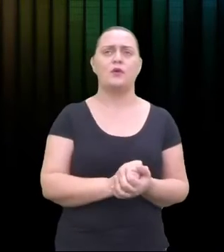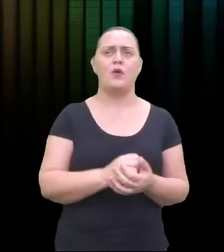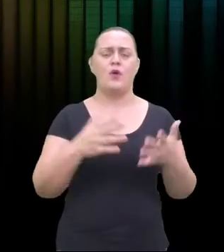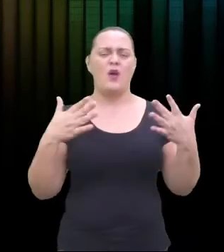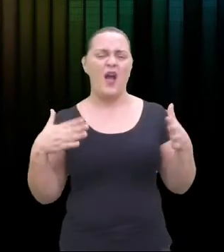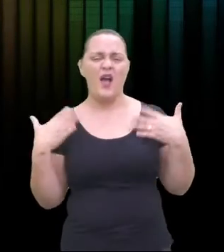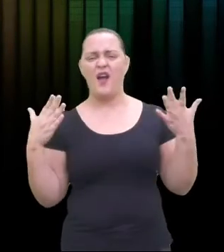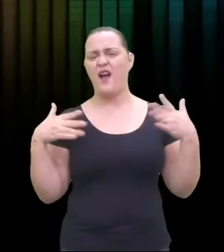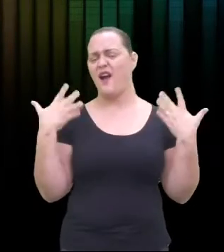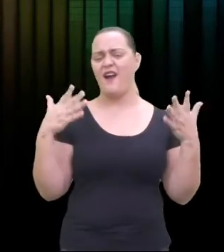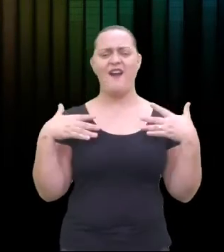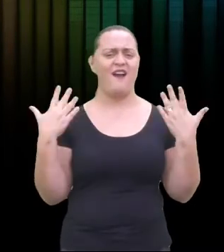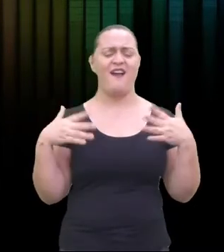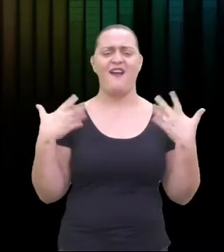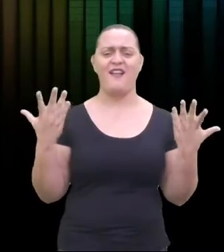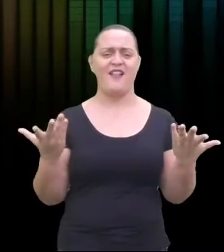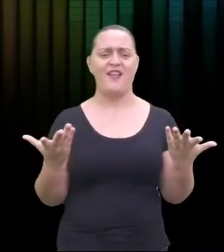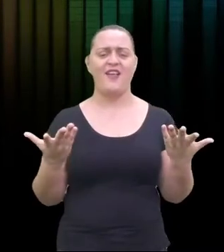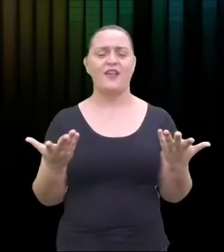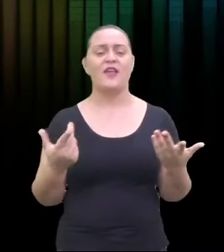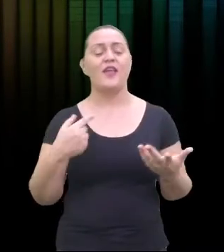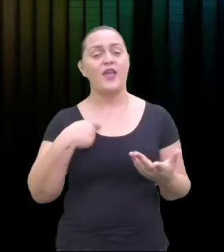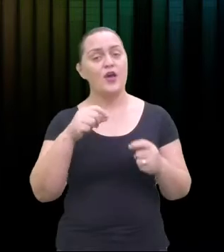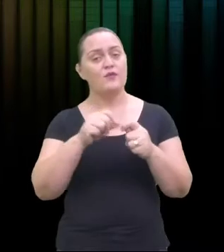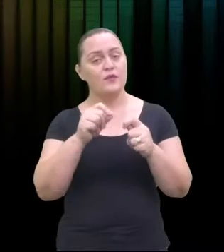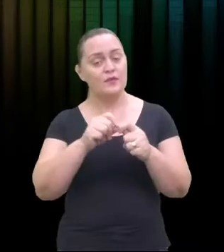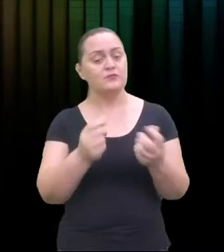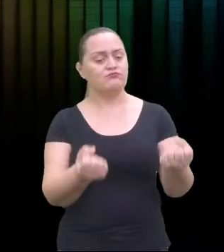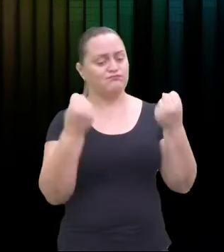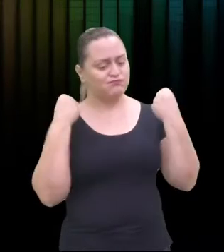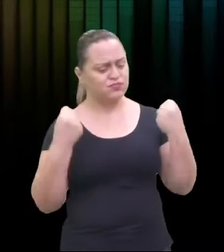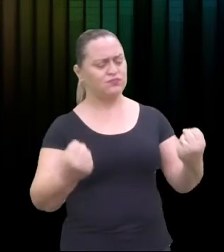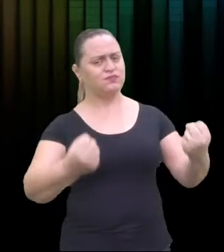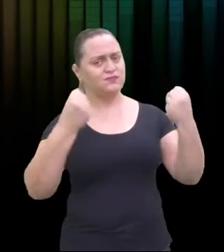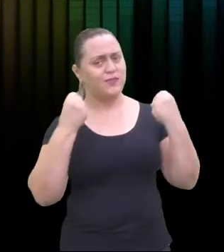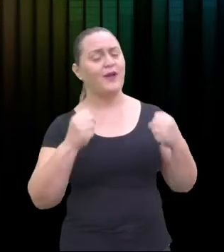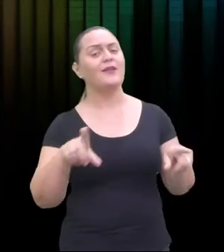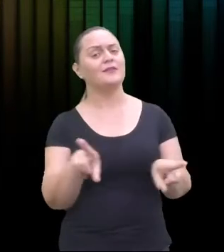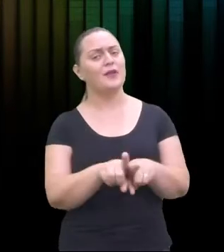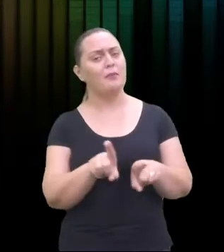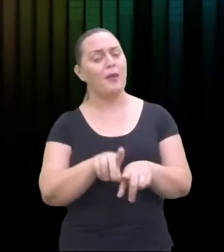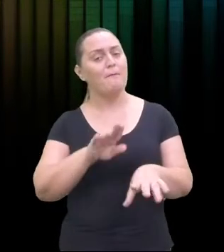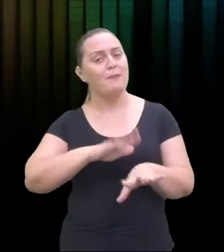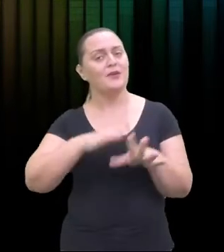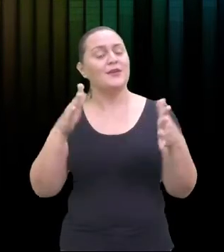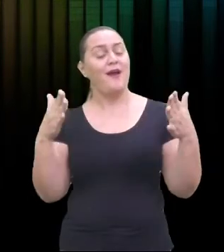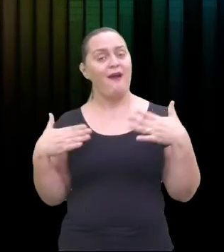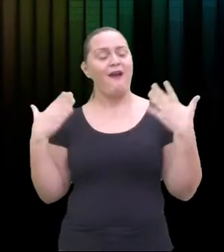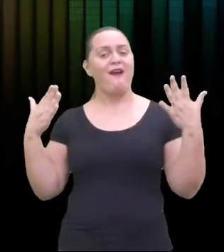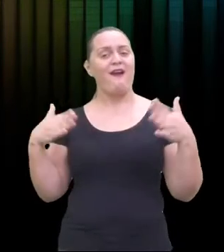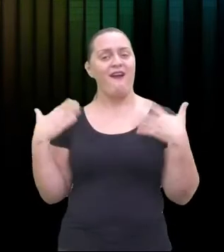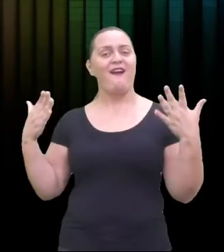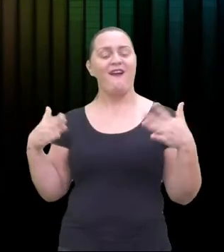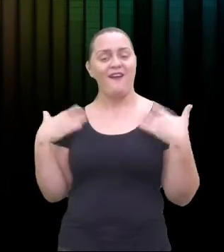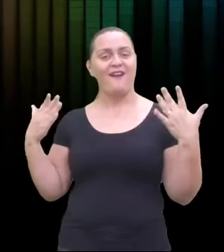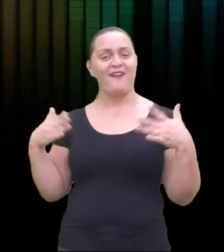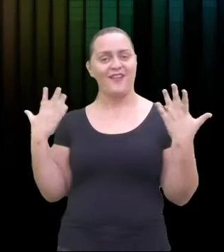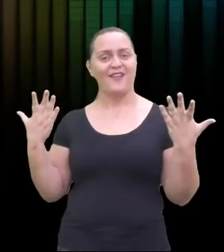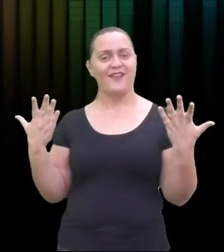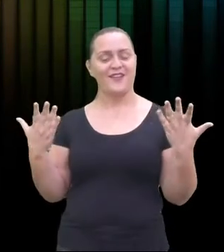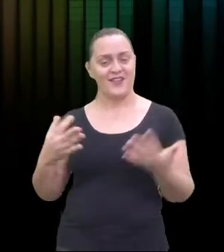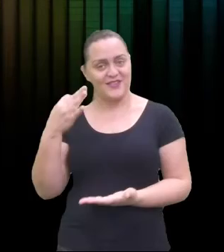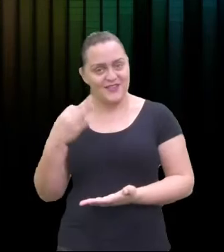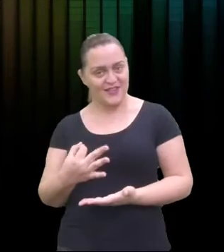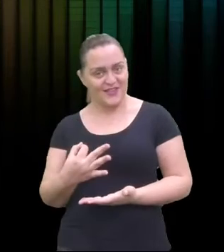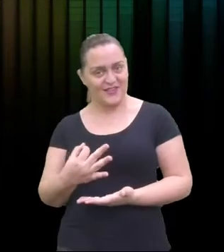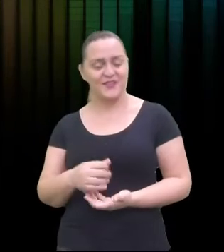e elevar a sua resistência. Deixar uma música no fundo é capaz de elevar o desempenho cognitivo das